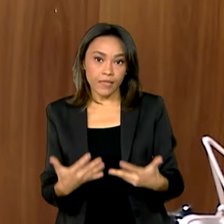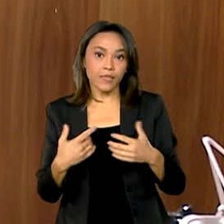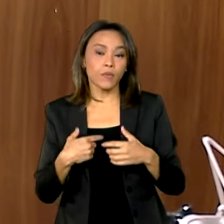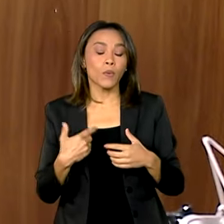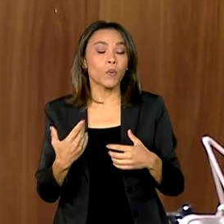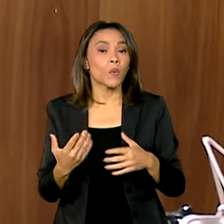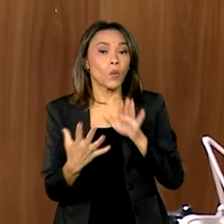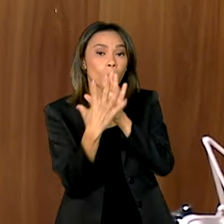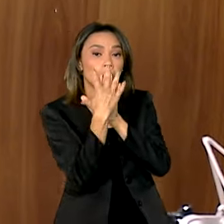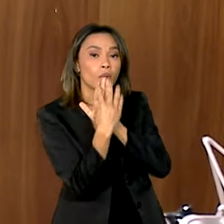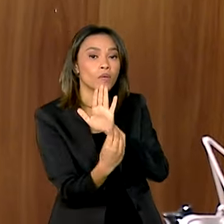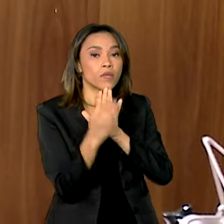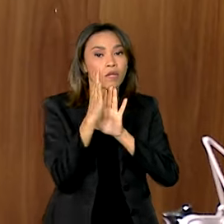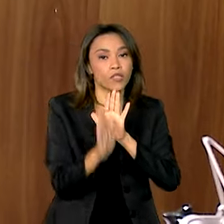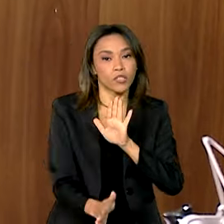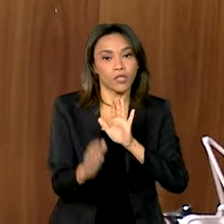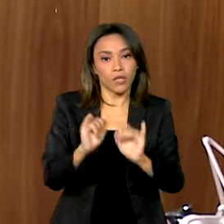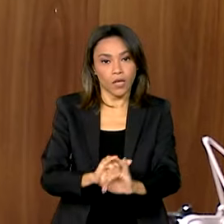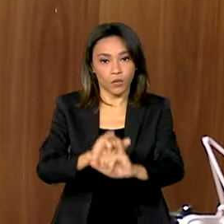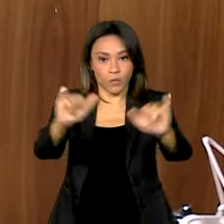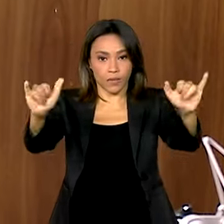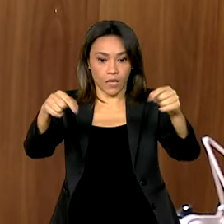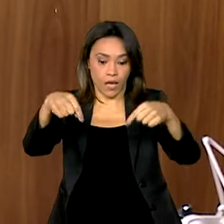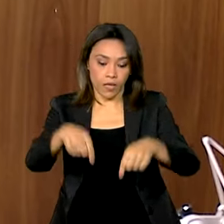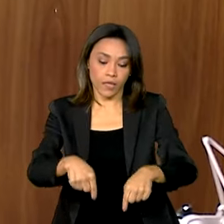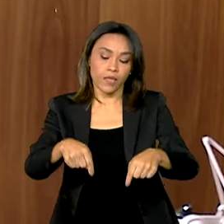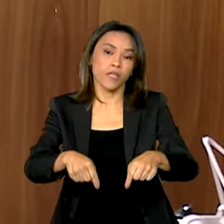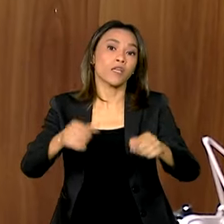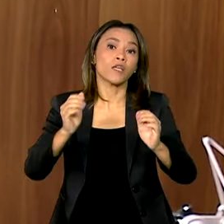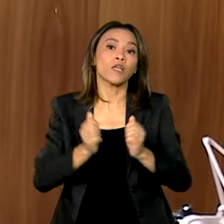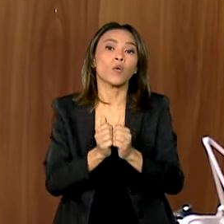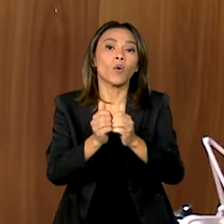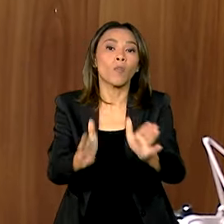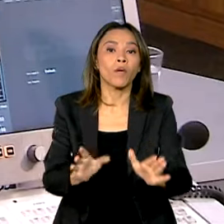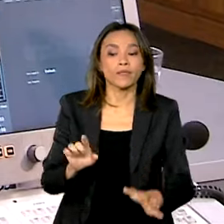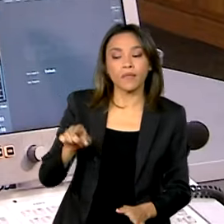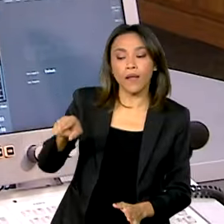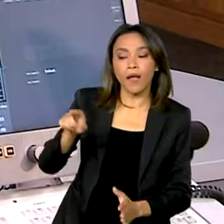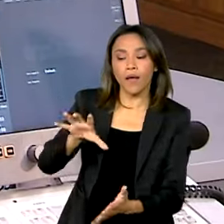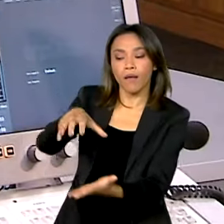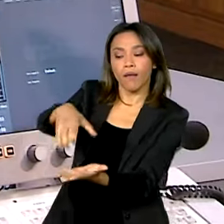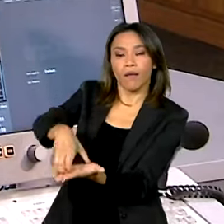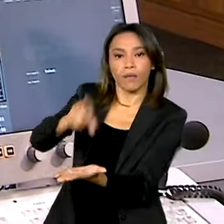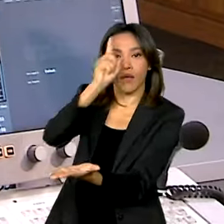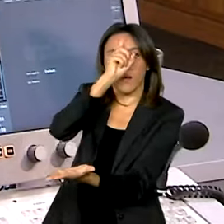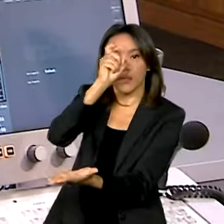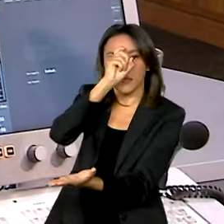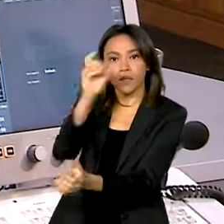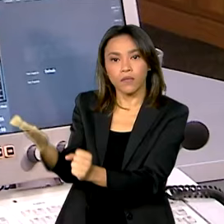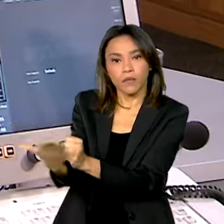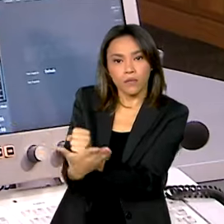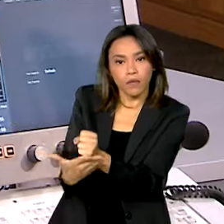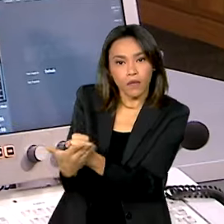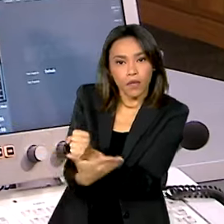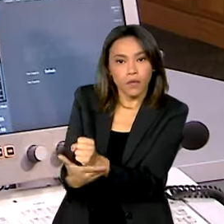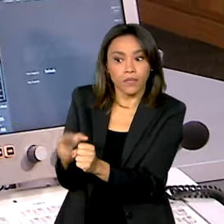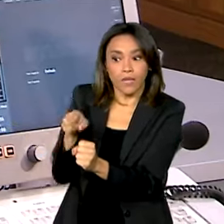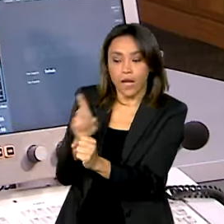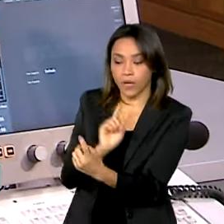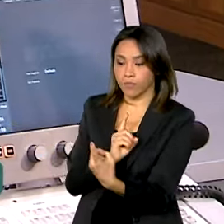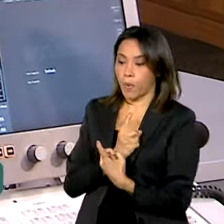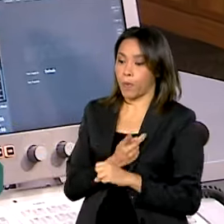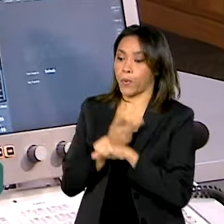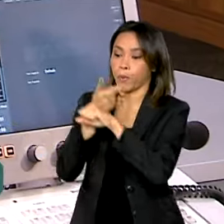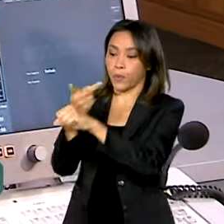anunciamos nesse programa, ele começa já na unidade básica de saúde, porque ao fazer o seu atendimento na